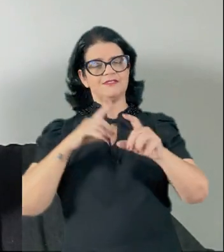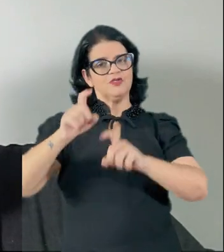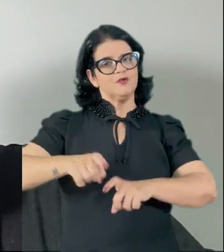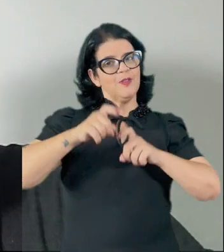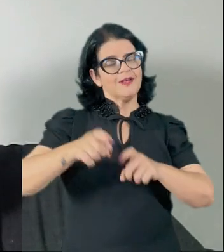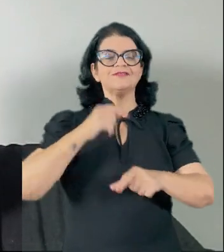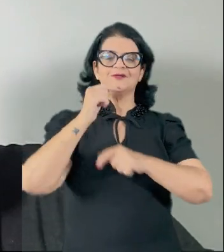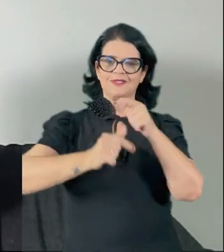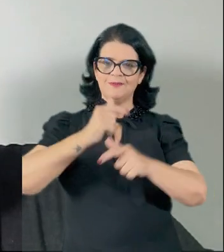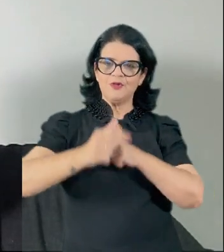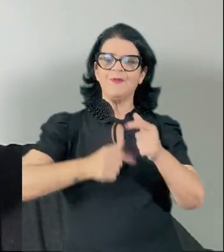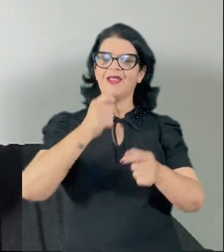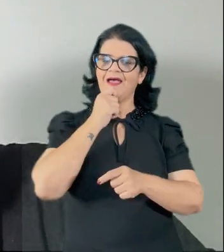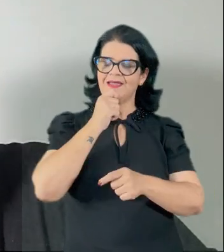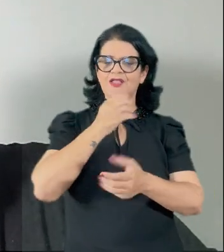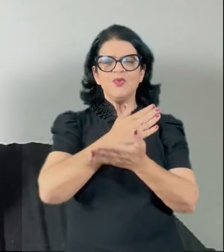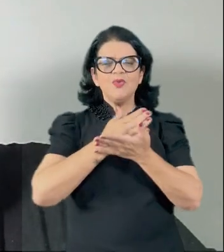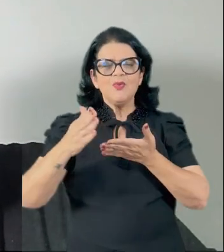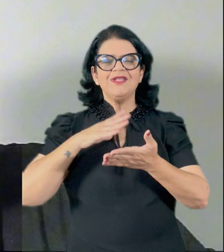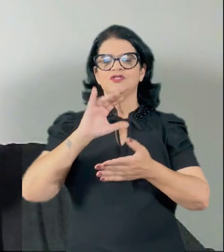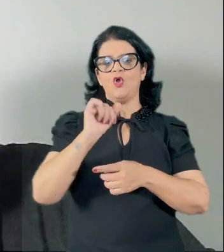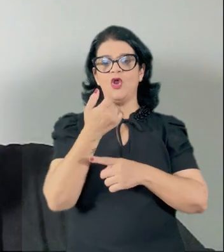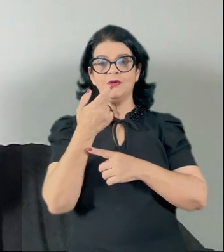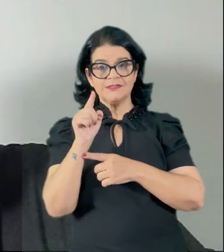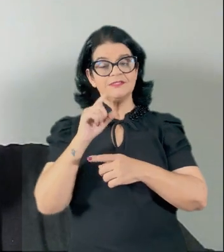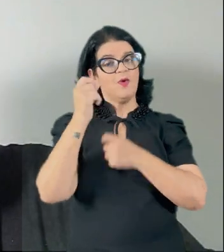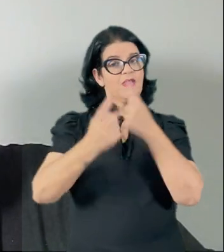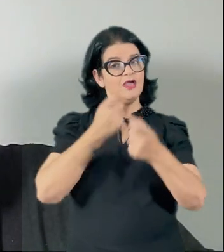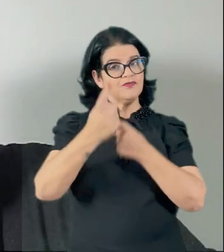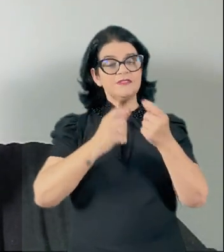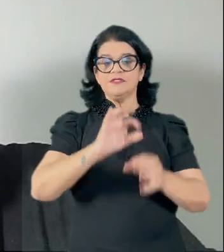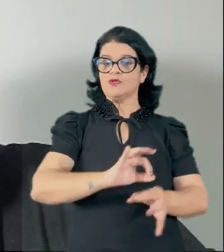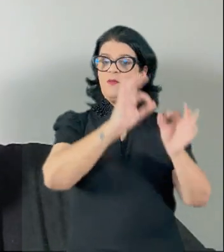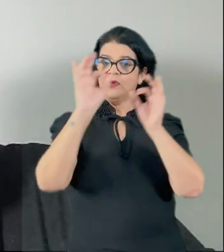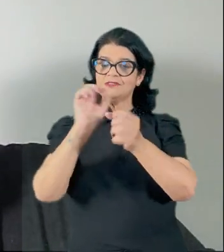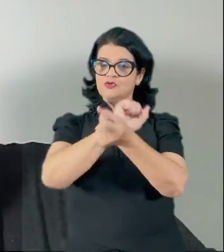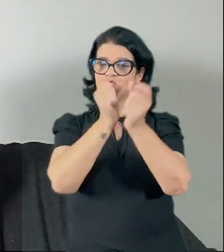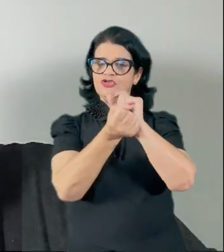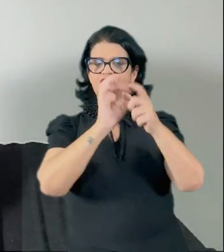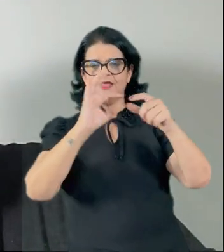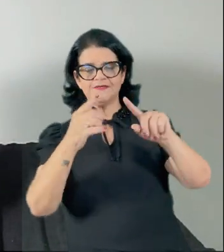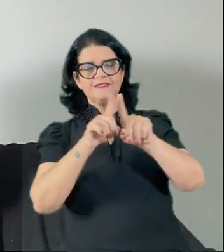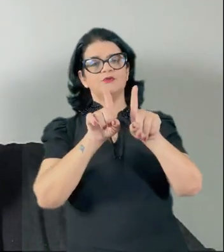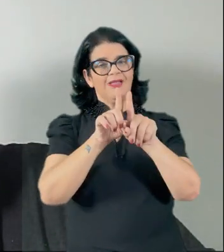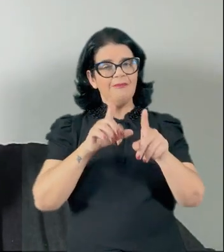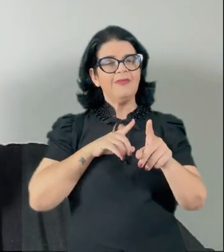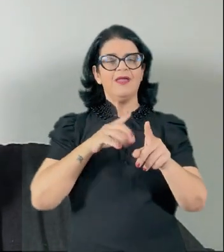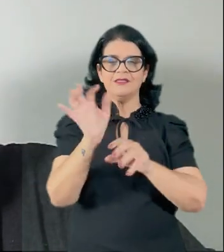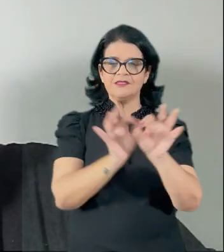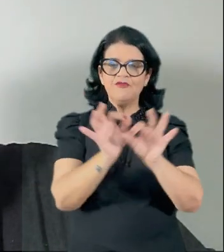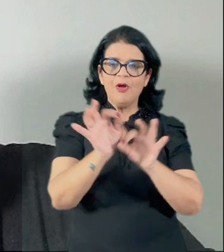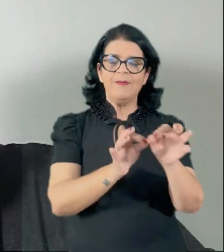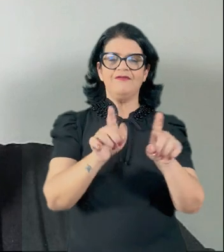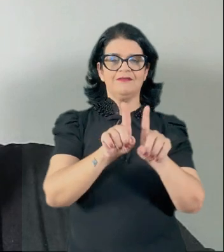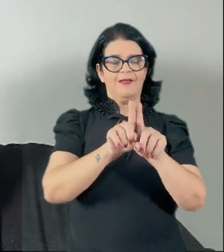escravização e exploração dessa mão de obra ainda no início da colonização. E, por vezes, ao processo de escravização